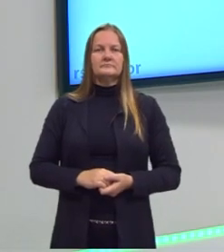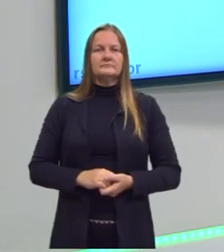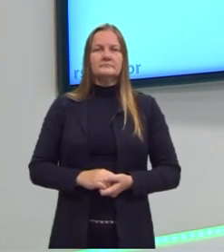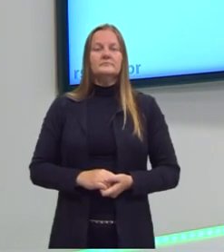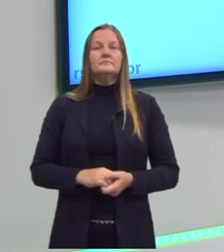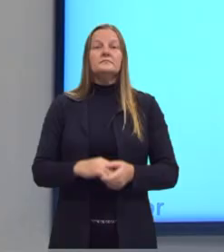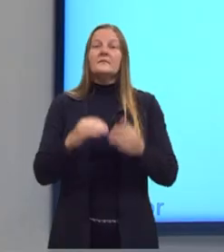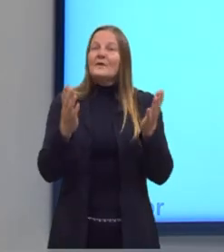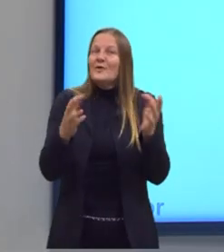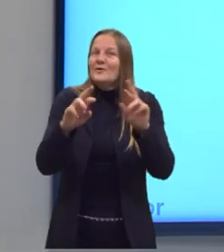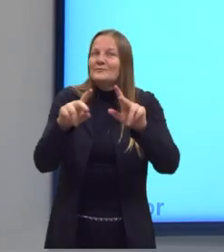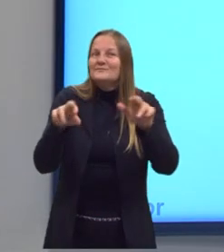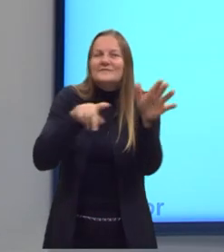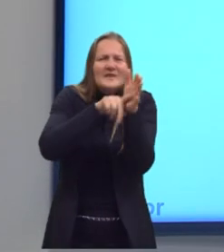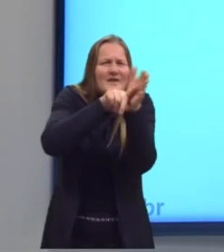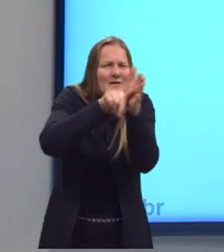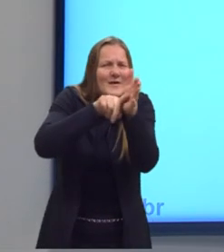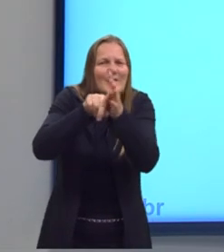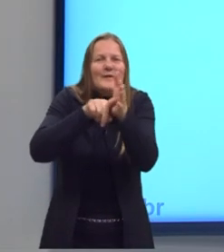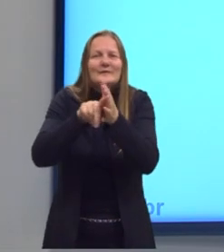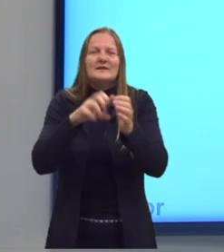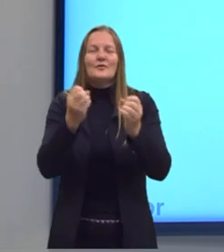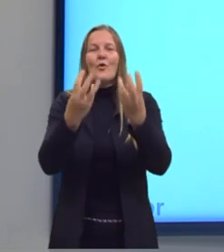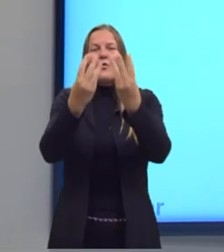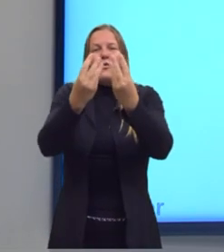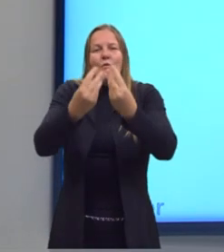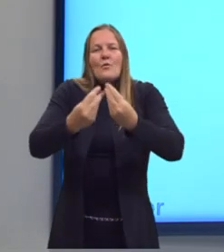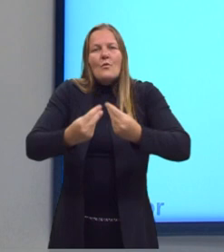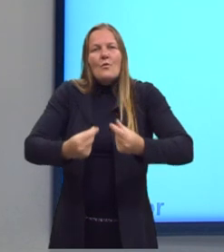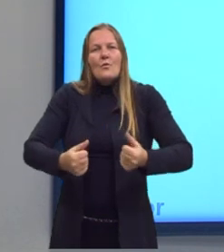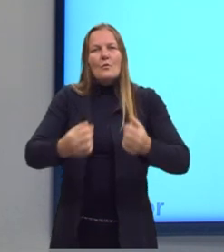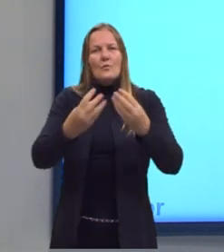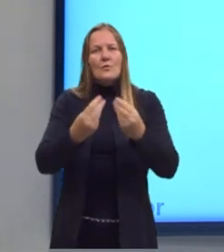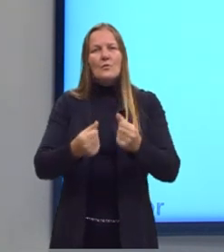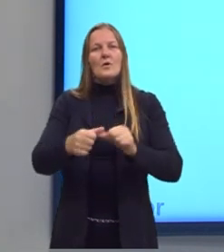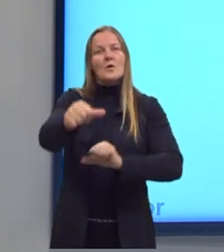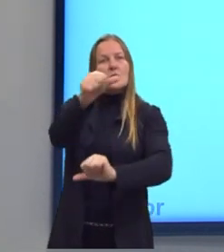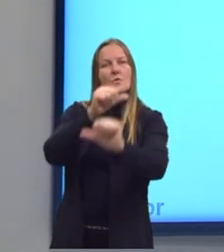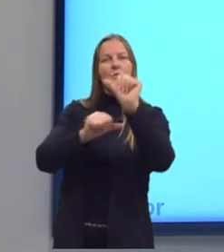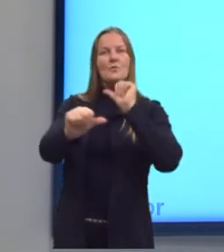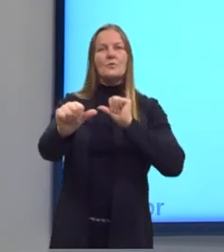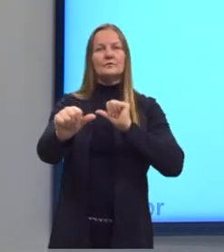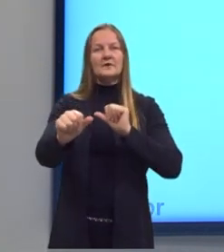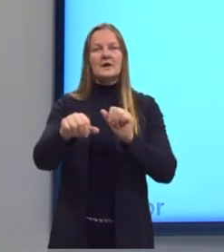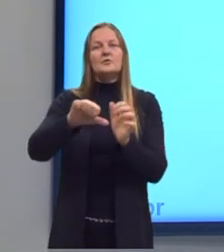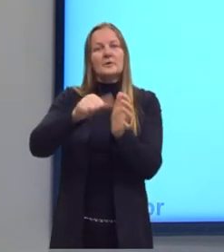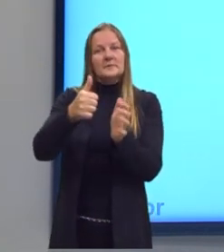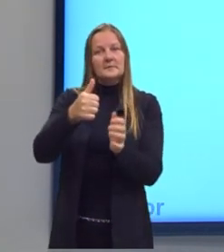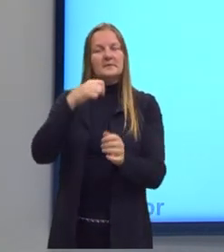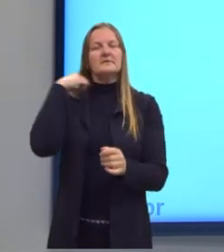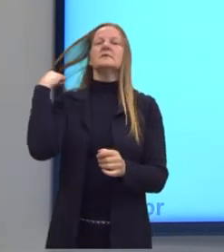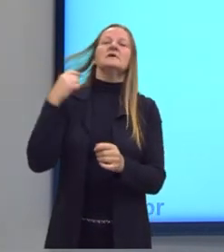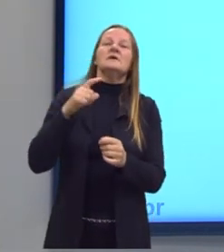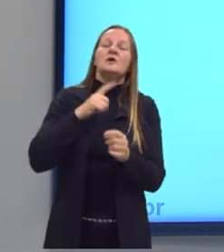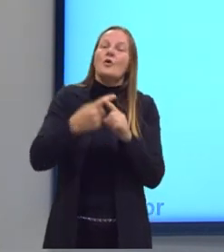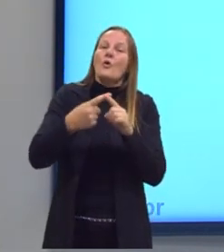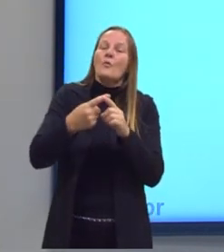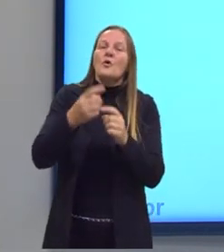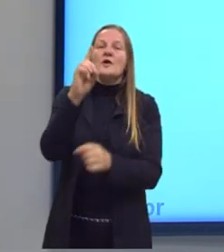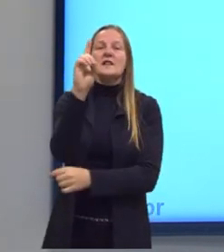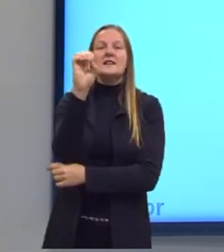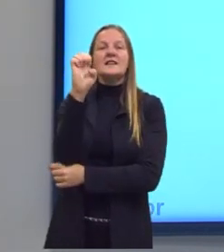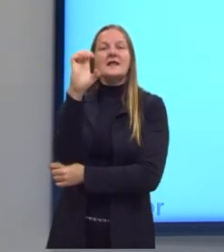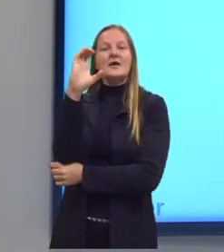Já a reação de análise ou decomposição, ela é o inverso da de síntese. Decomposição, a gente consegue fazer